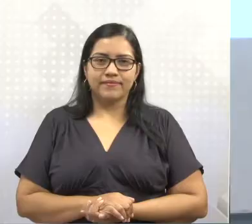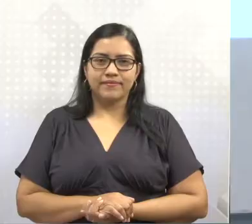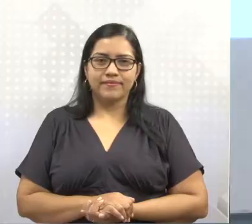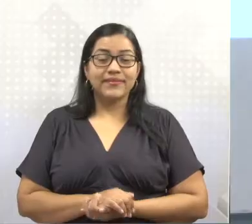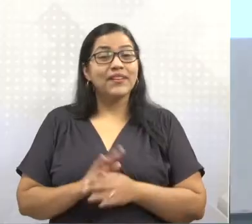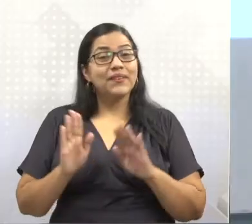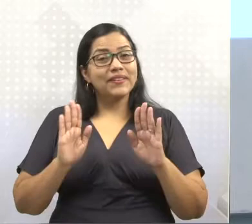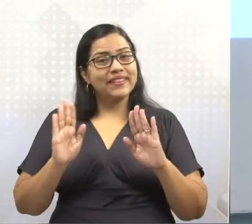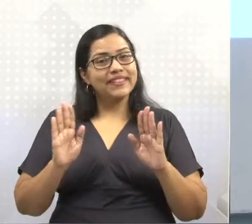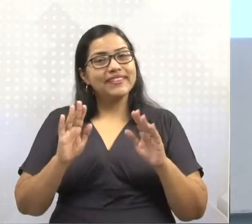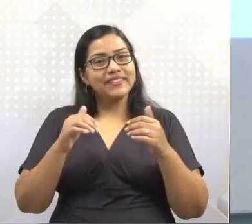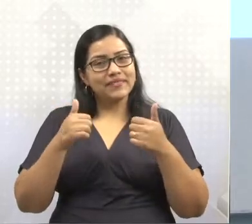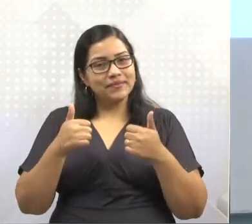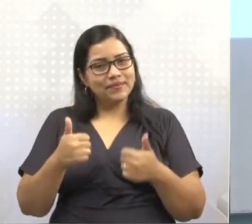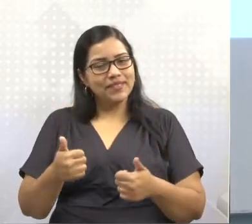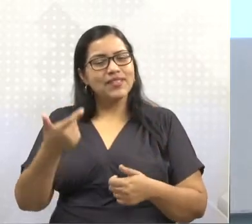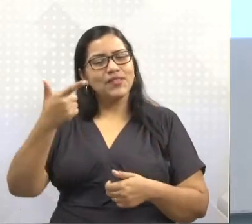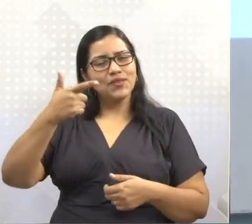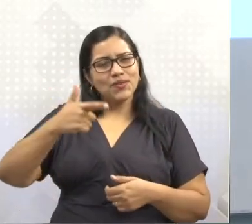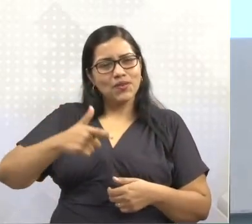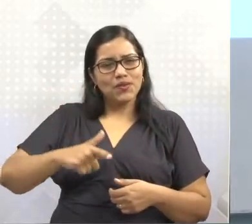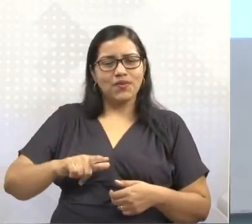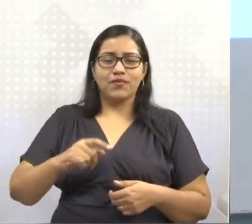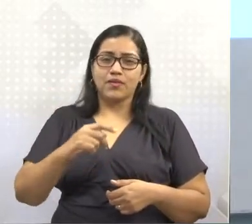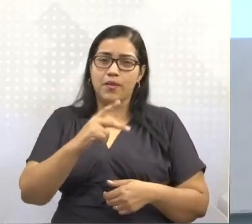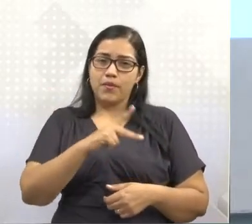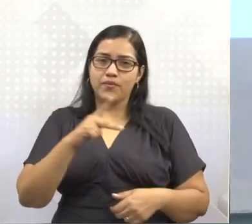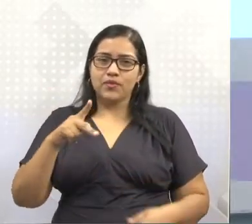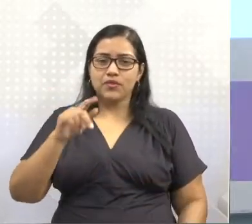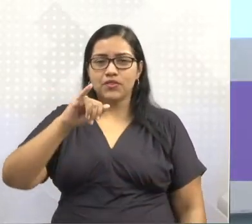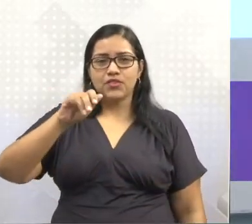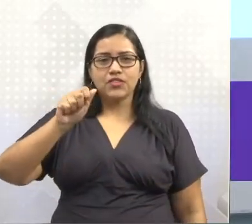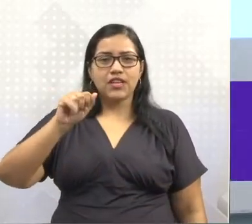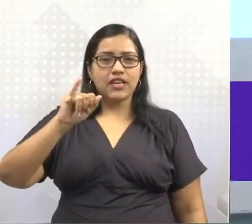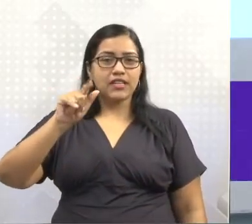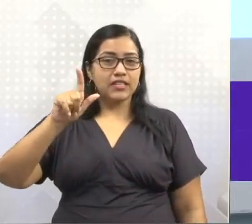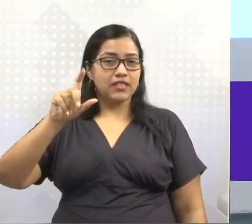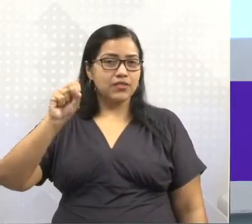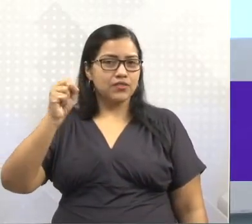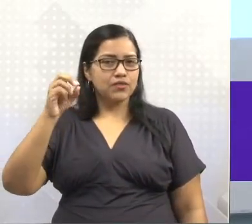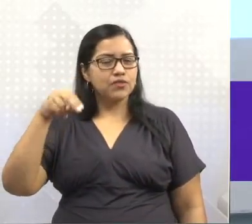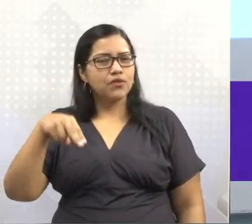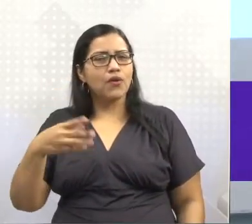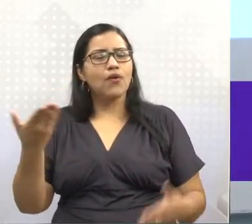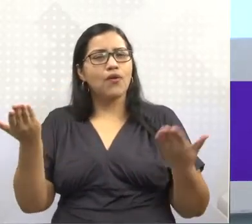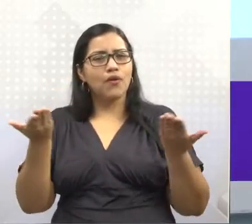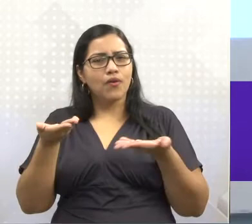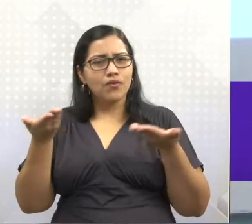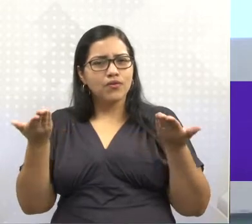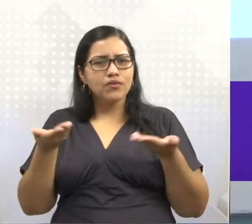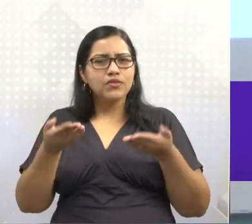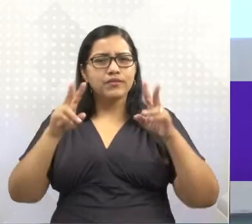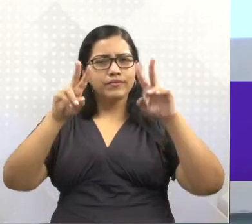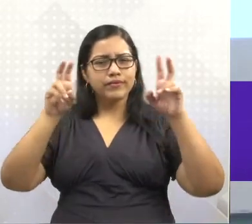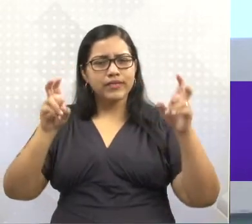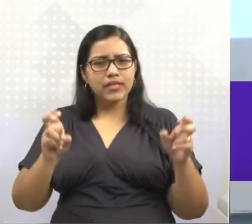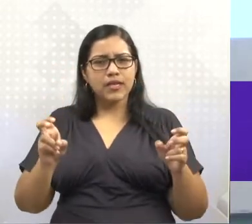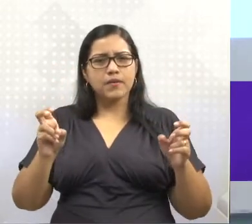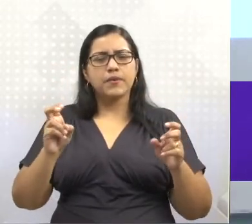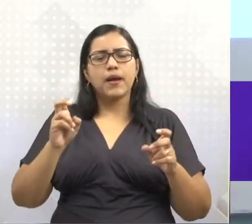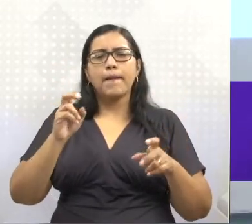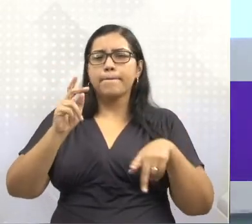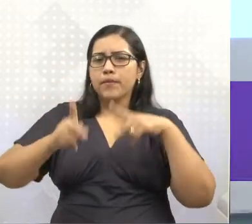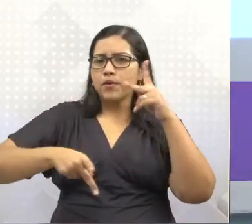Olá pessoal, novamente estamos aqui, professor Jair Sazevedo, e hoje nós vamos trabalhar sobre a população e